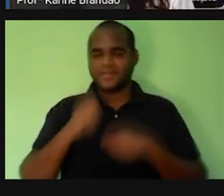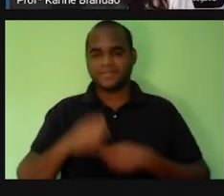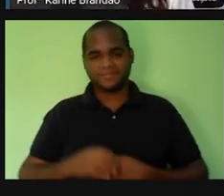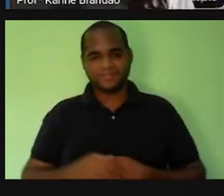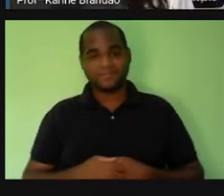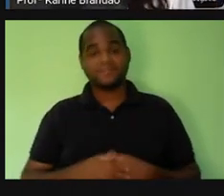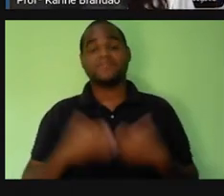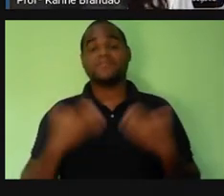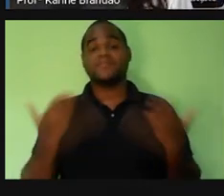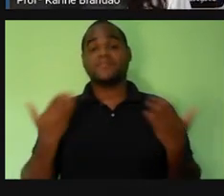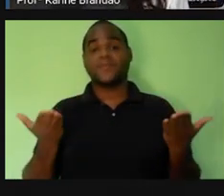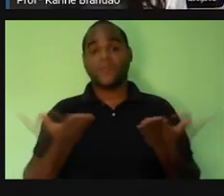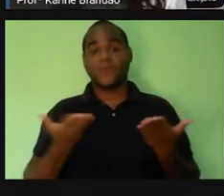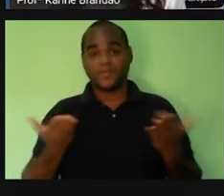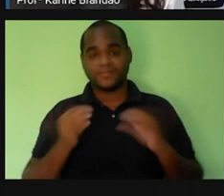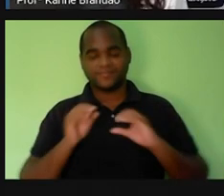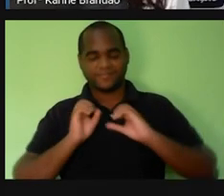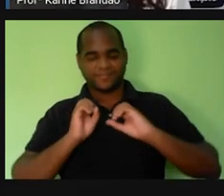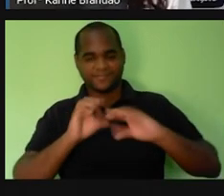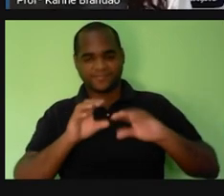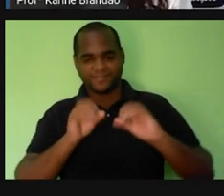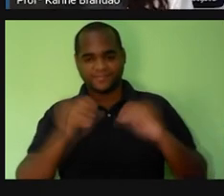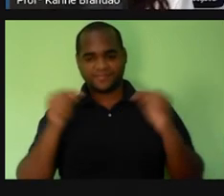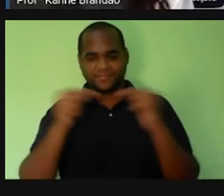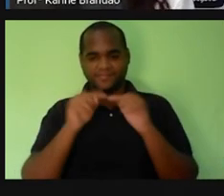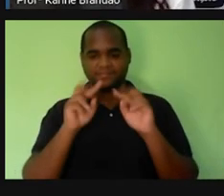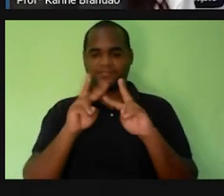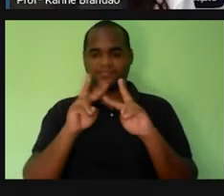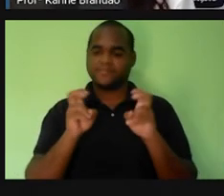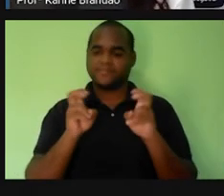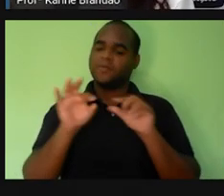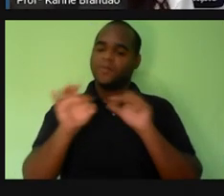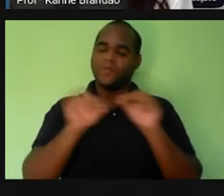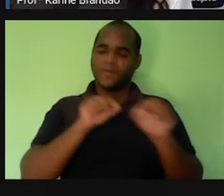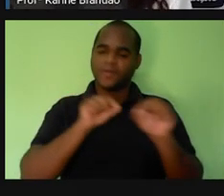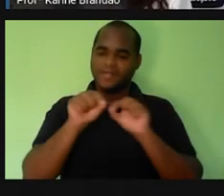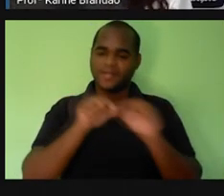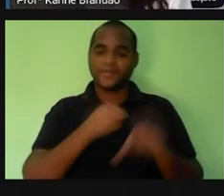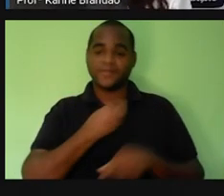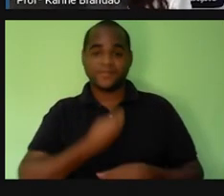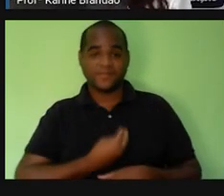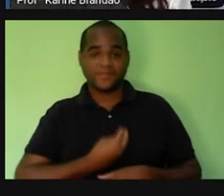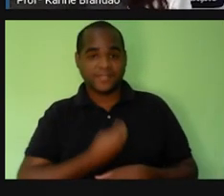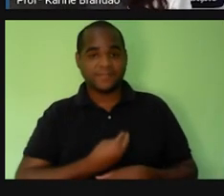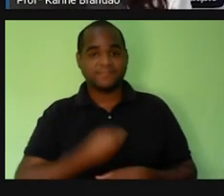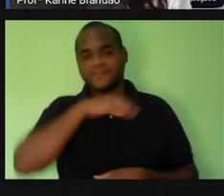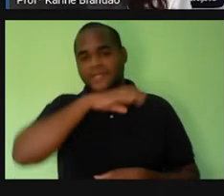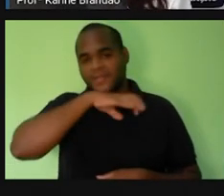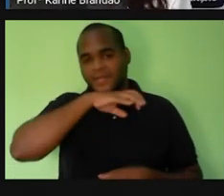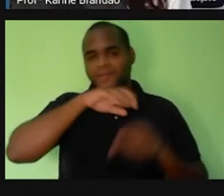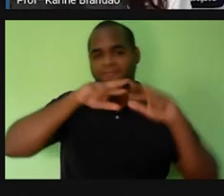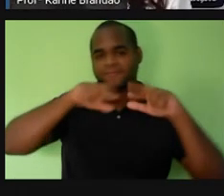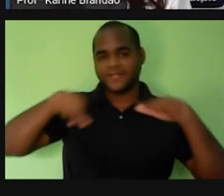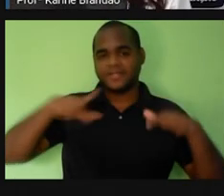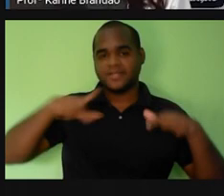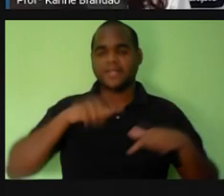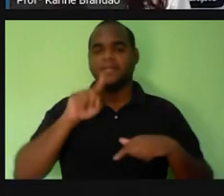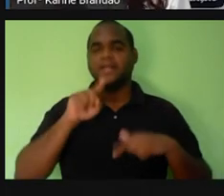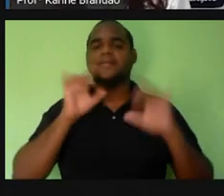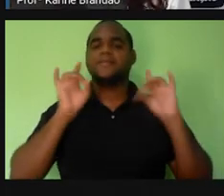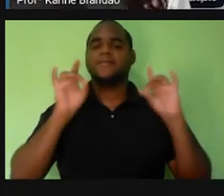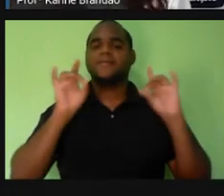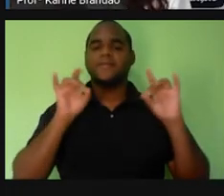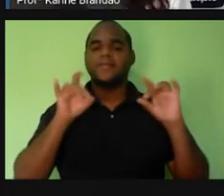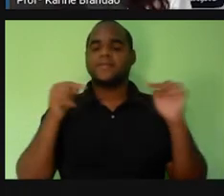a nossa aula de hoje, ela tem como tema essa organização dos seres vivos, mas nós vamos ver especialmente a